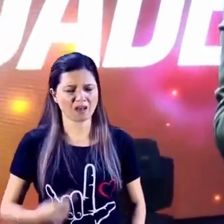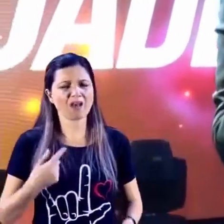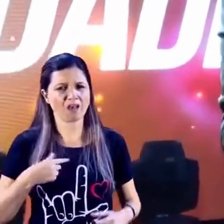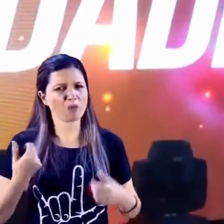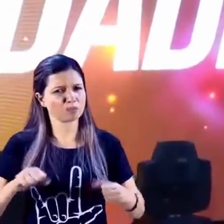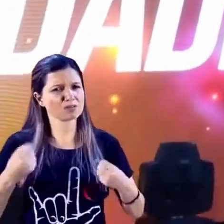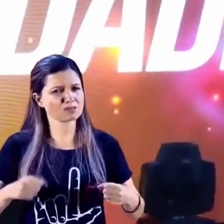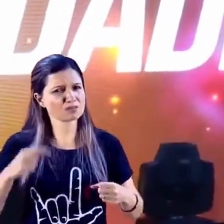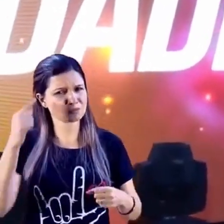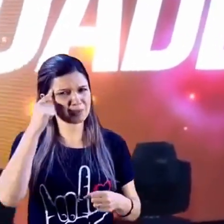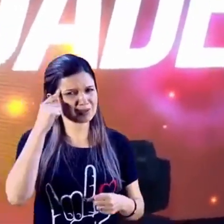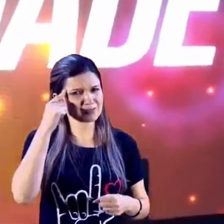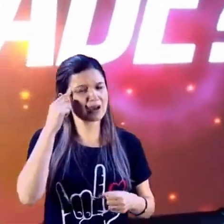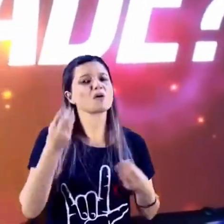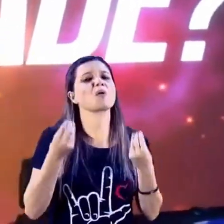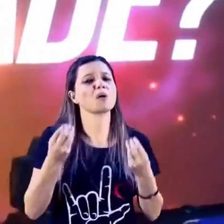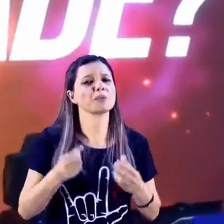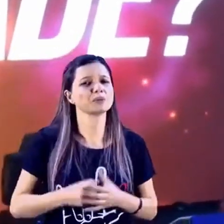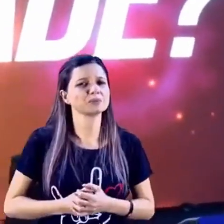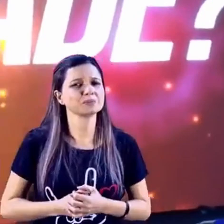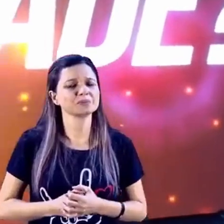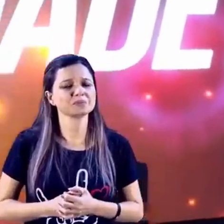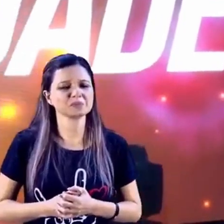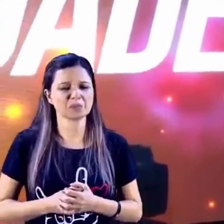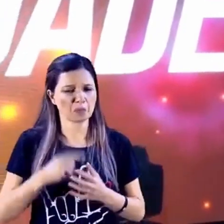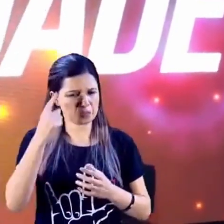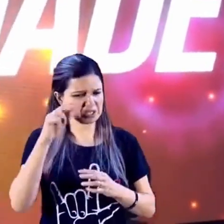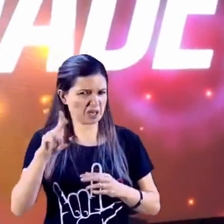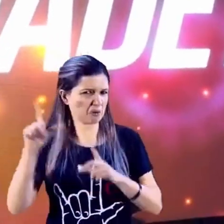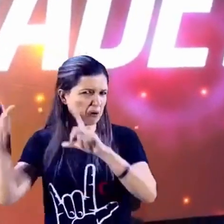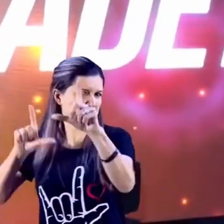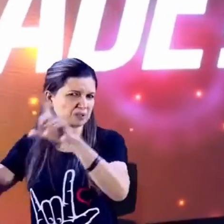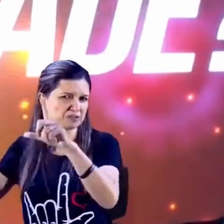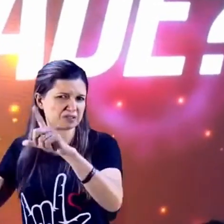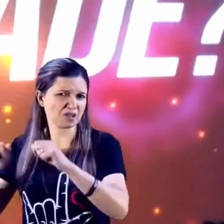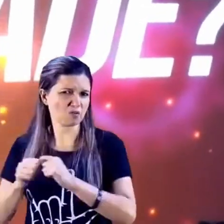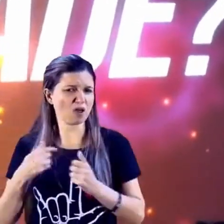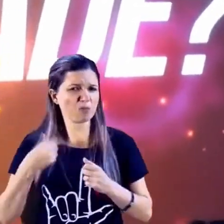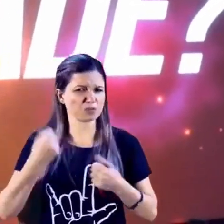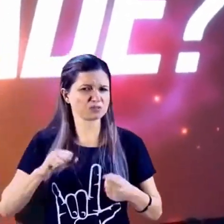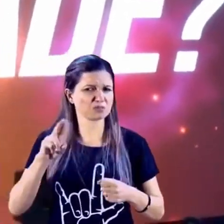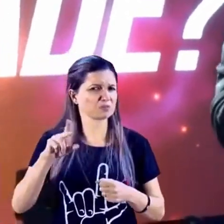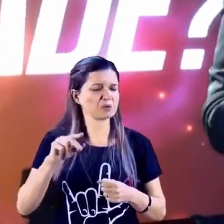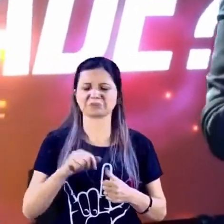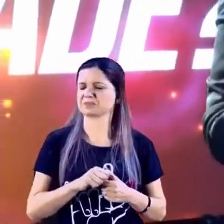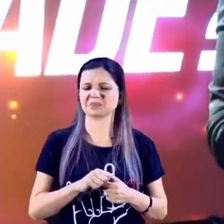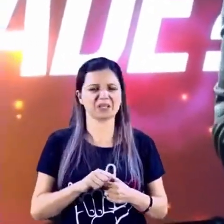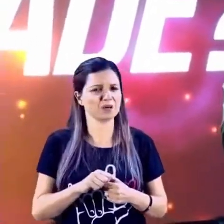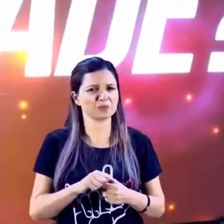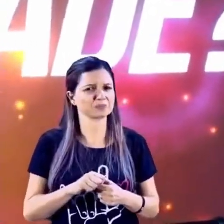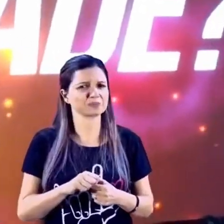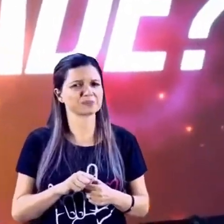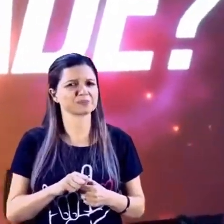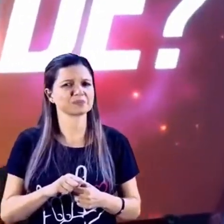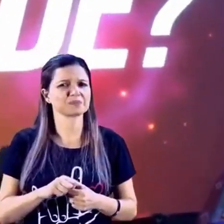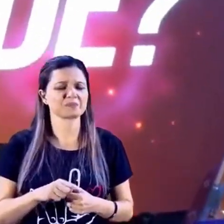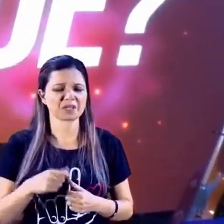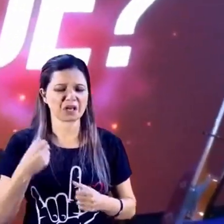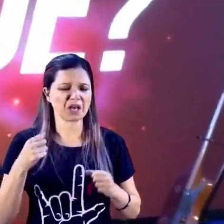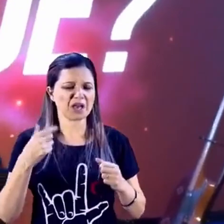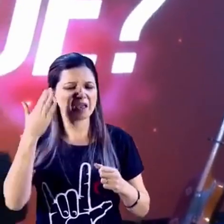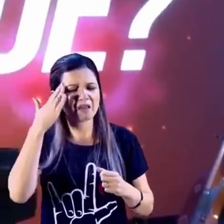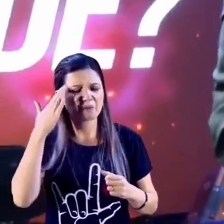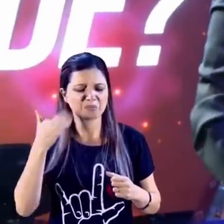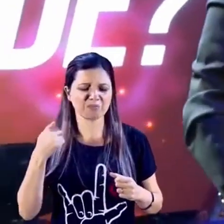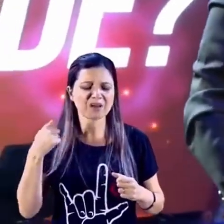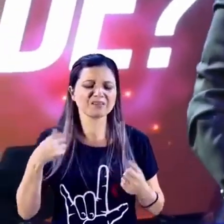notícias, baseado nos meus pensamentos, o é vou fazer? Eu perdi meu emprego, pastor